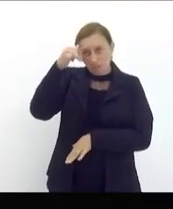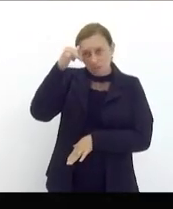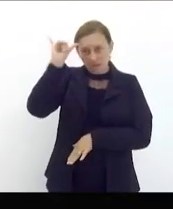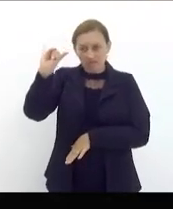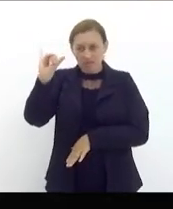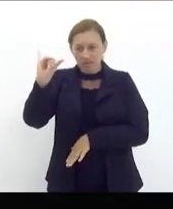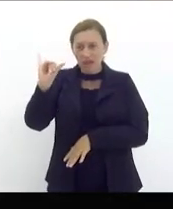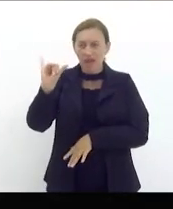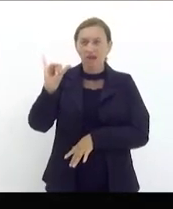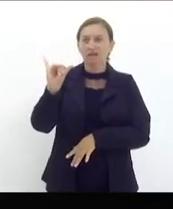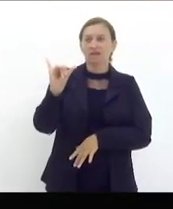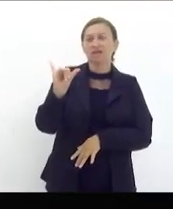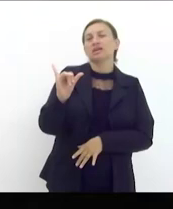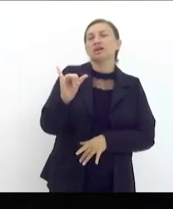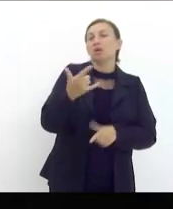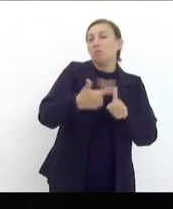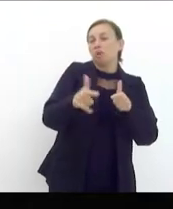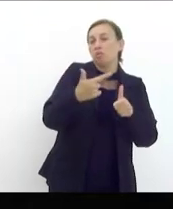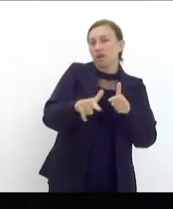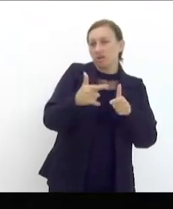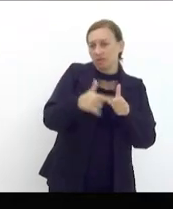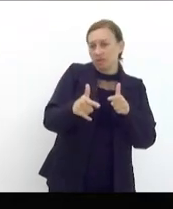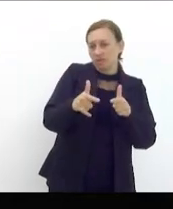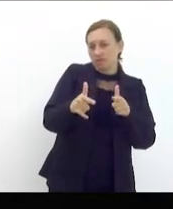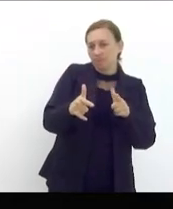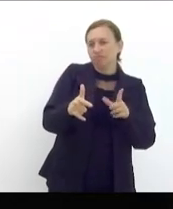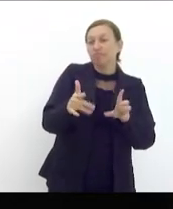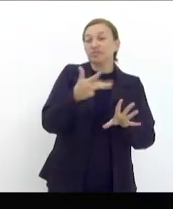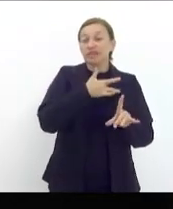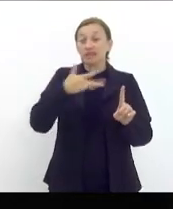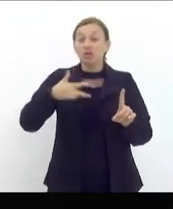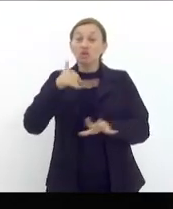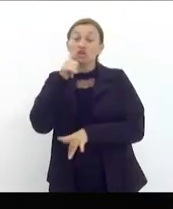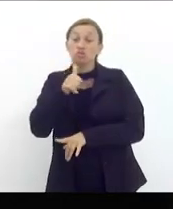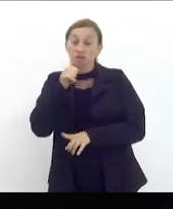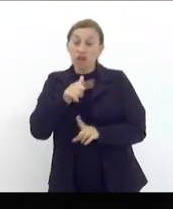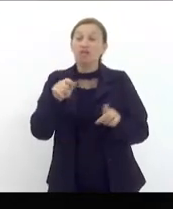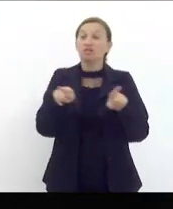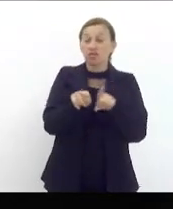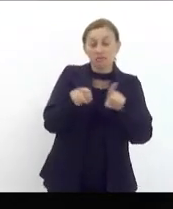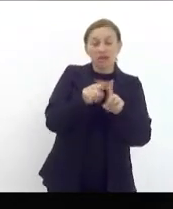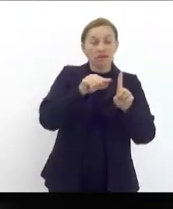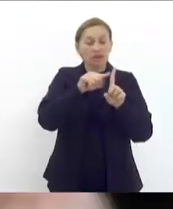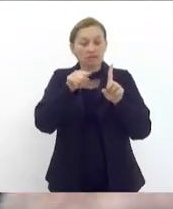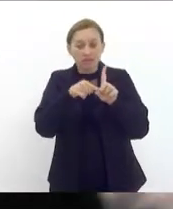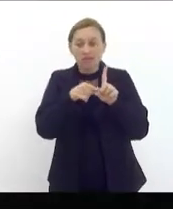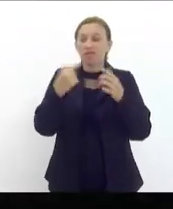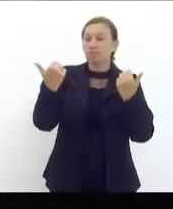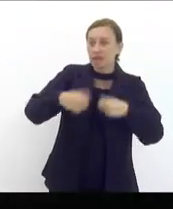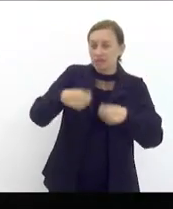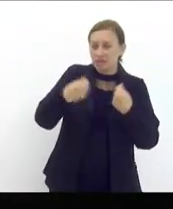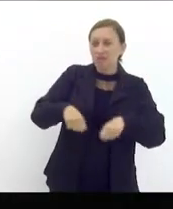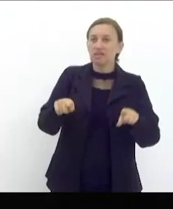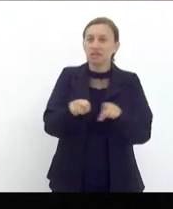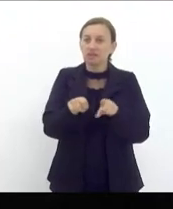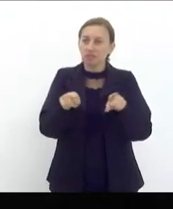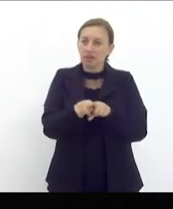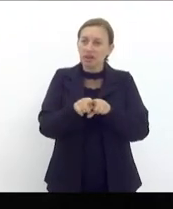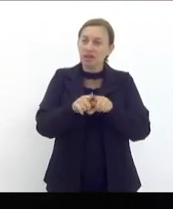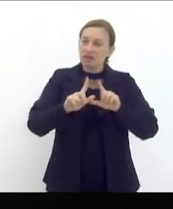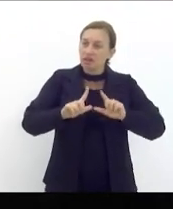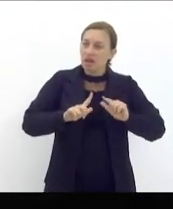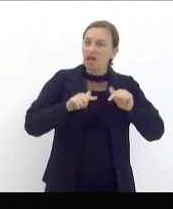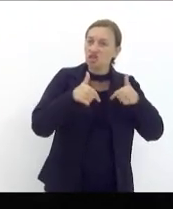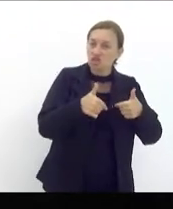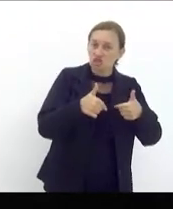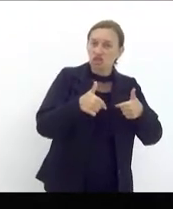mulheres e muitas vezes há uma desinformação e a gente precisa ocupar as escolas, o